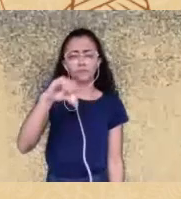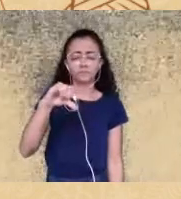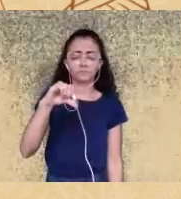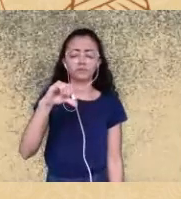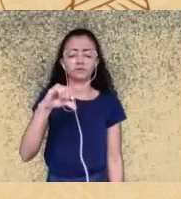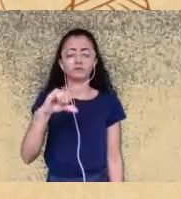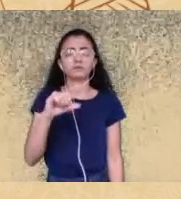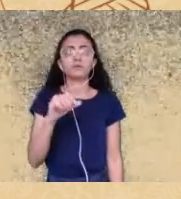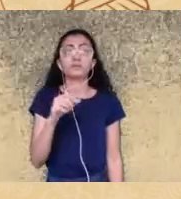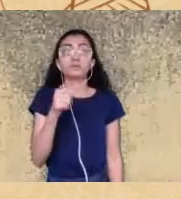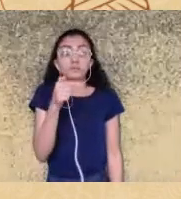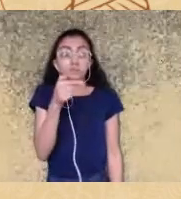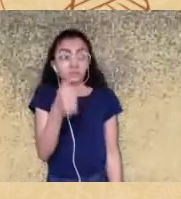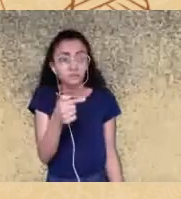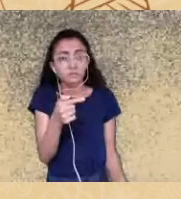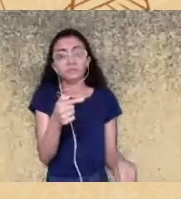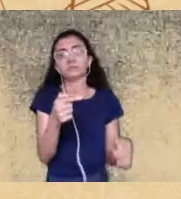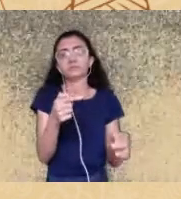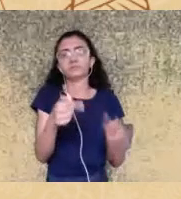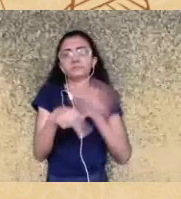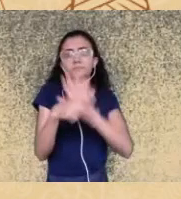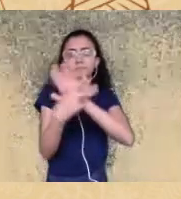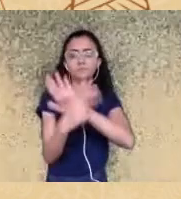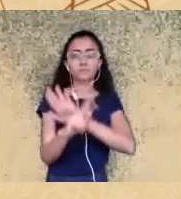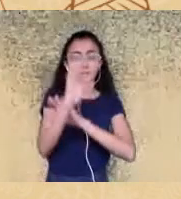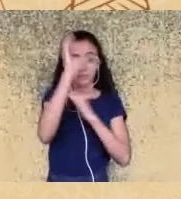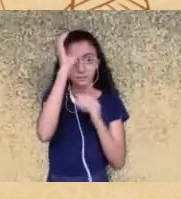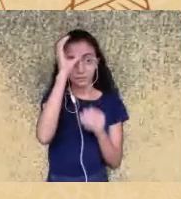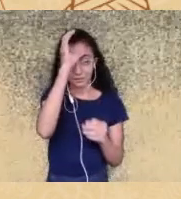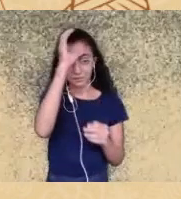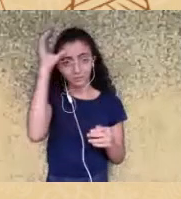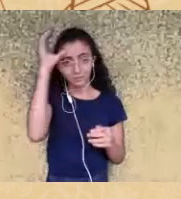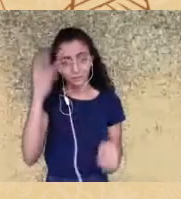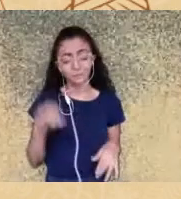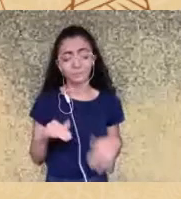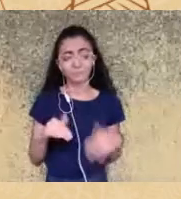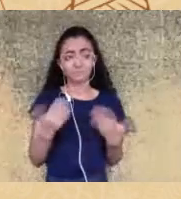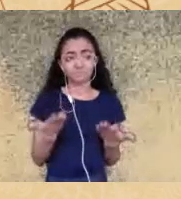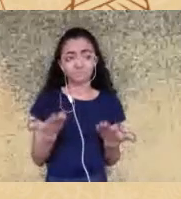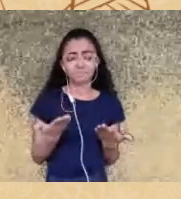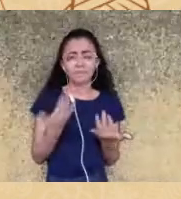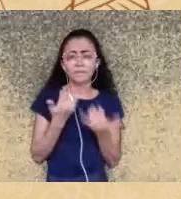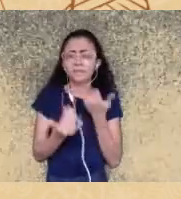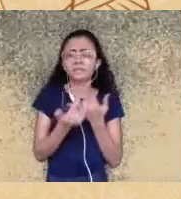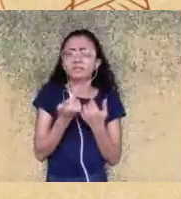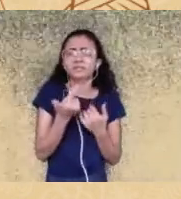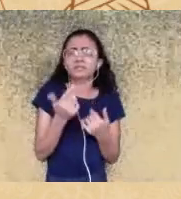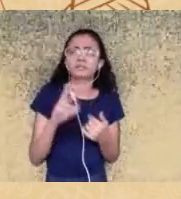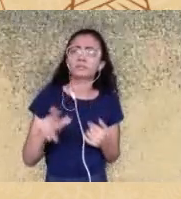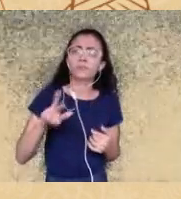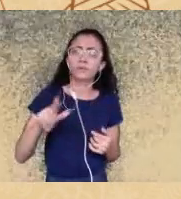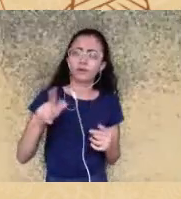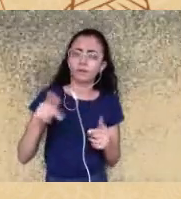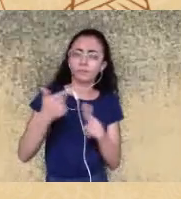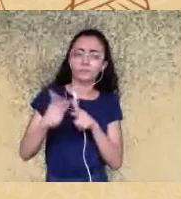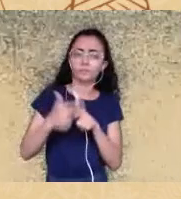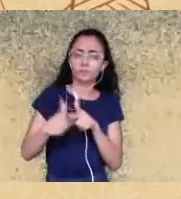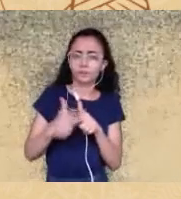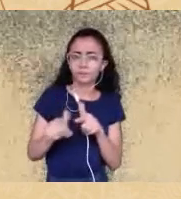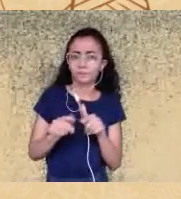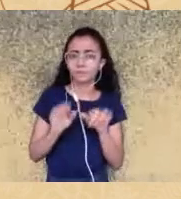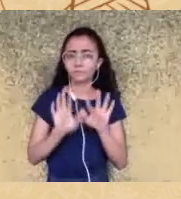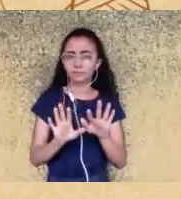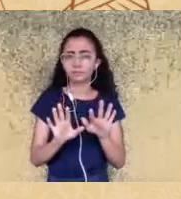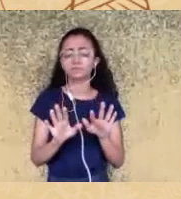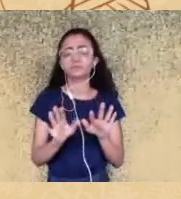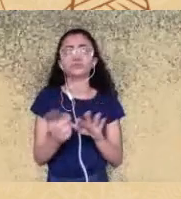cristãos e isso não parece ser um problema uma quebra da laicidade do Estado porque de novo isso